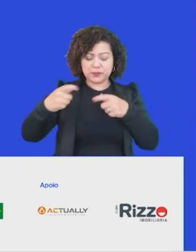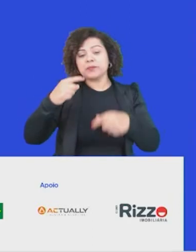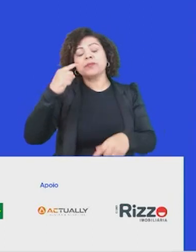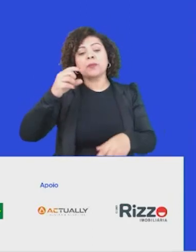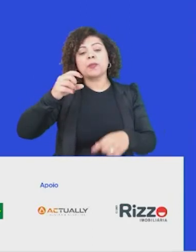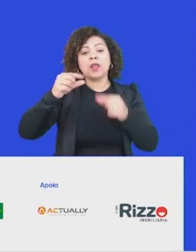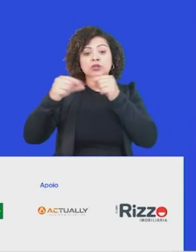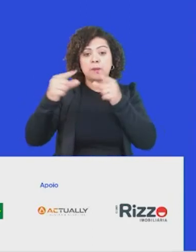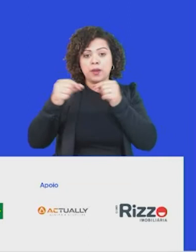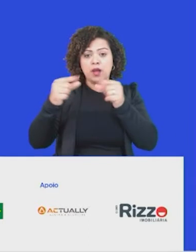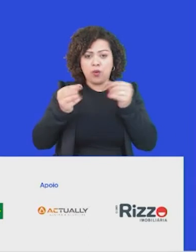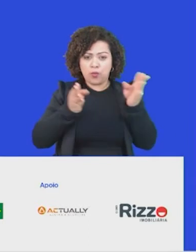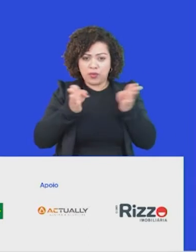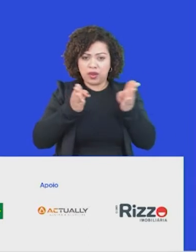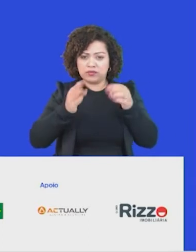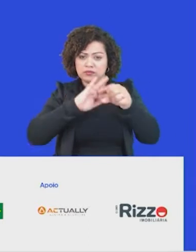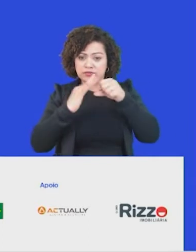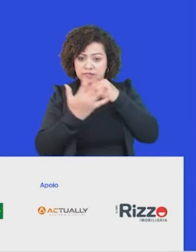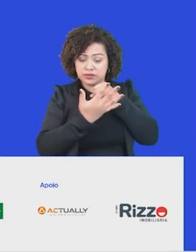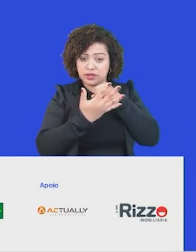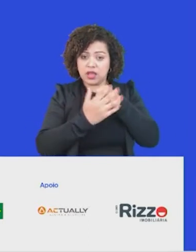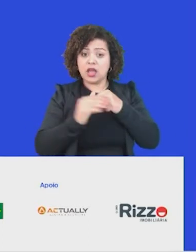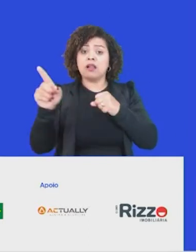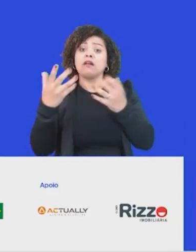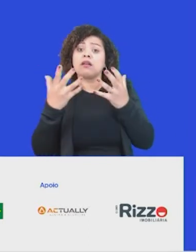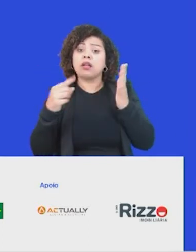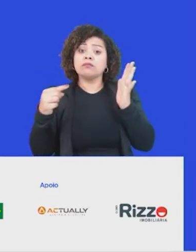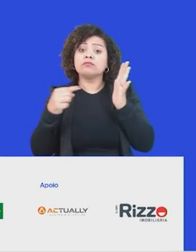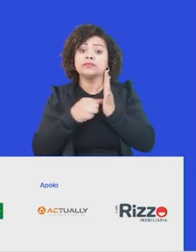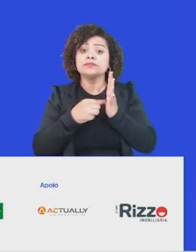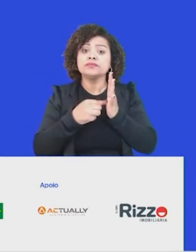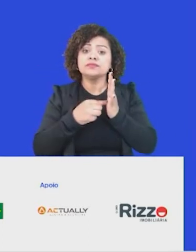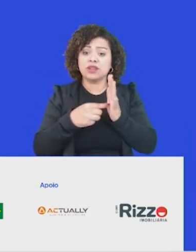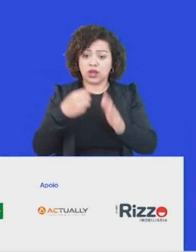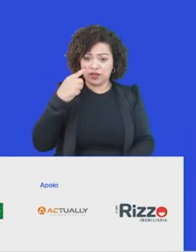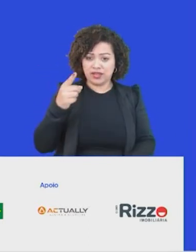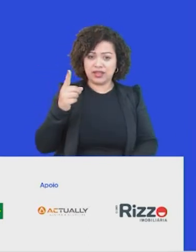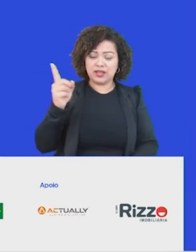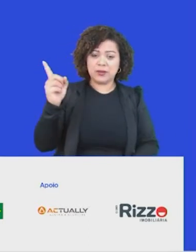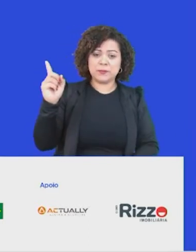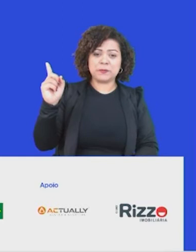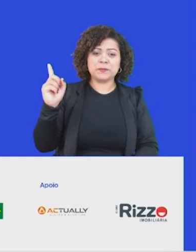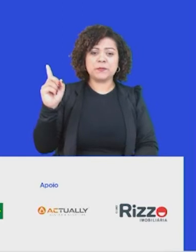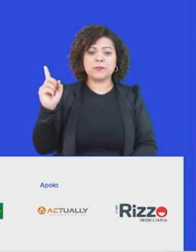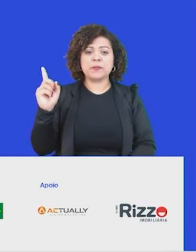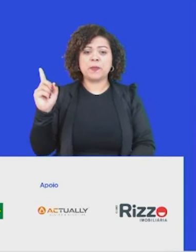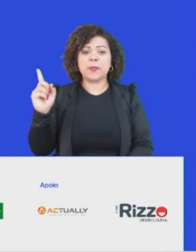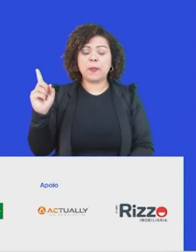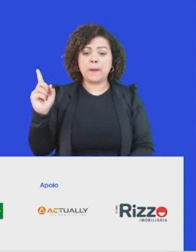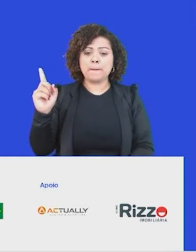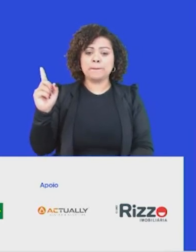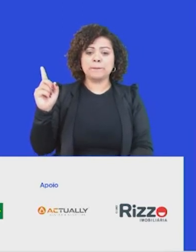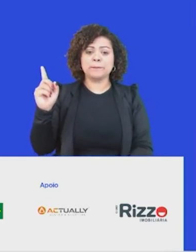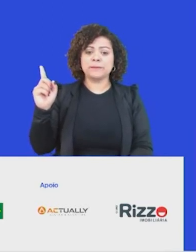durante a pandemia, onde ele se propõe, a partir do exercício, olha como é que é esse olhar, a partir do